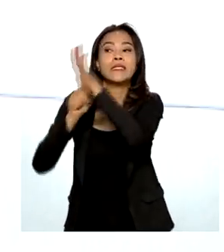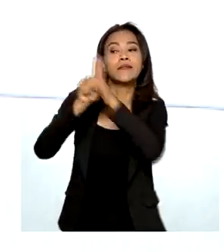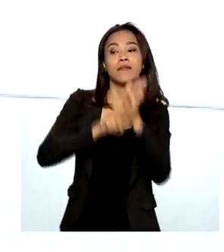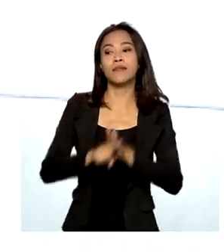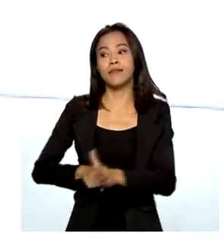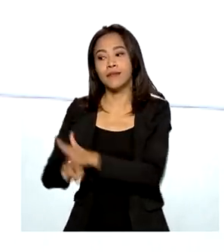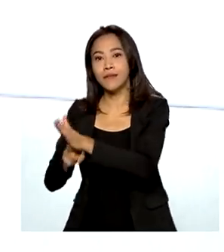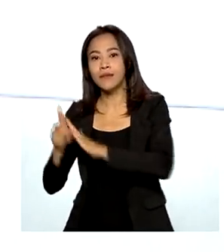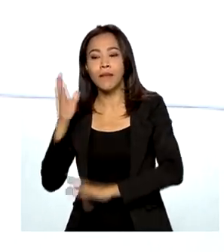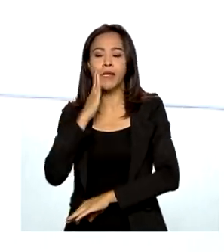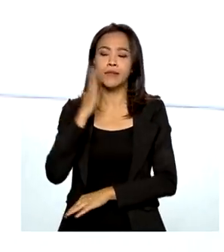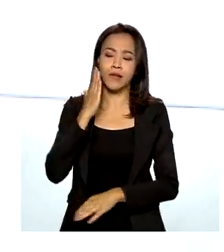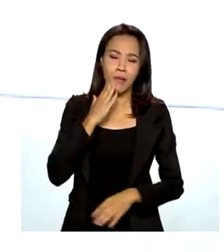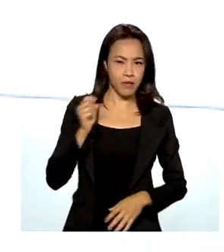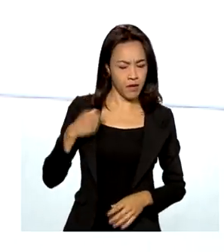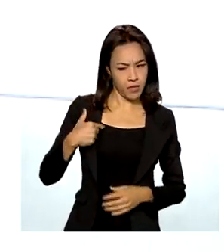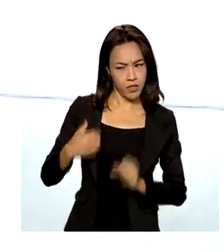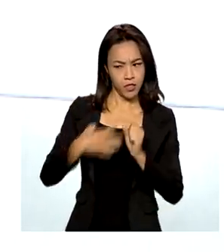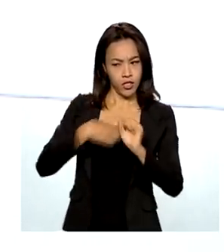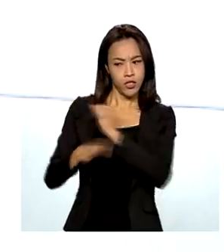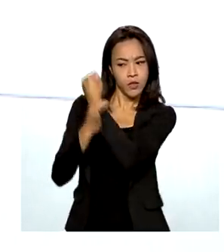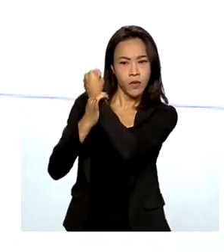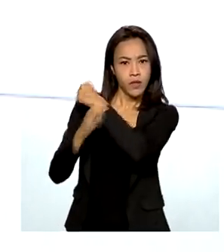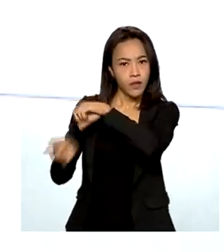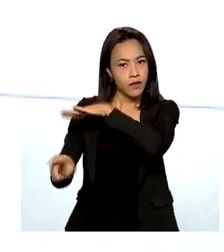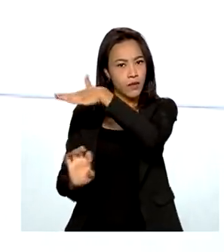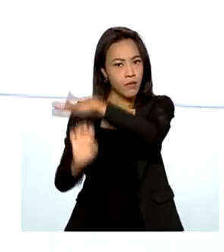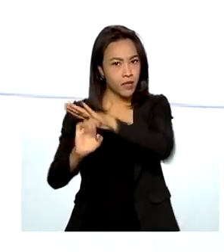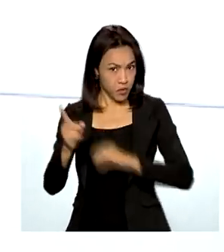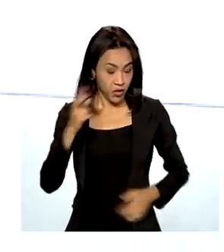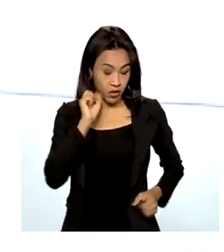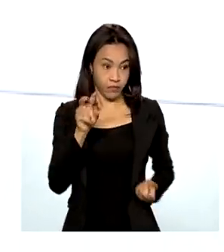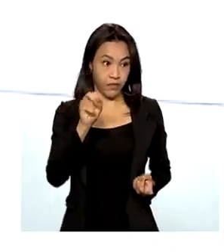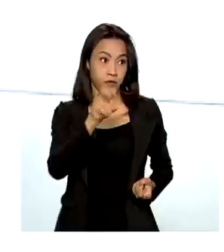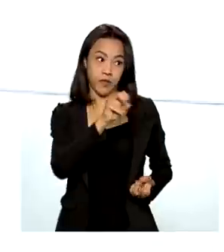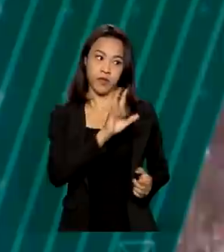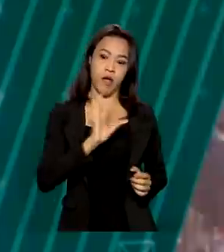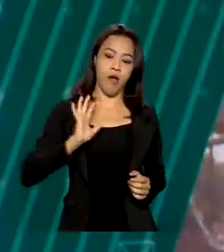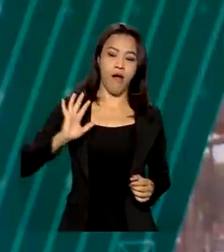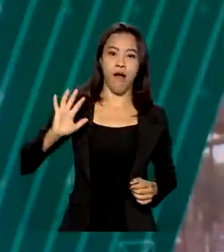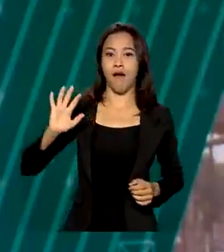muito, para ter a confiança na empresa, porque depois do que eu já vi eu fico, não.